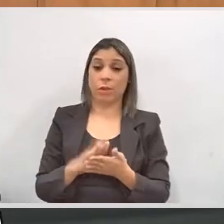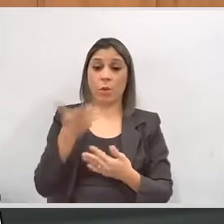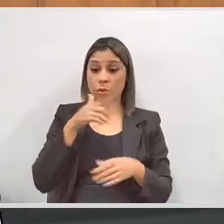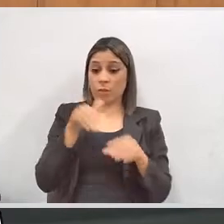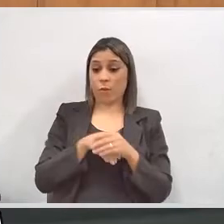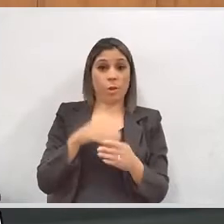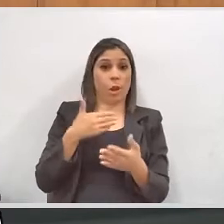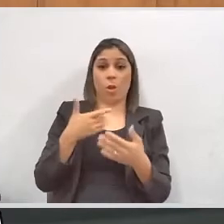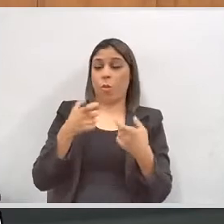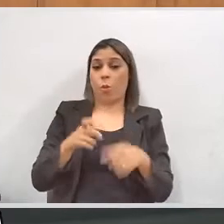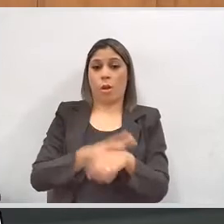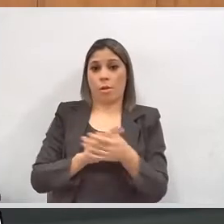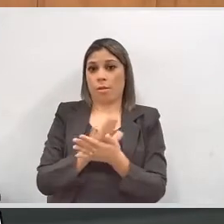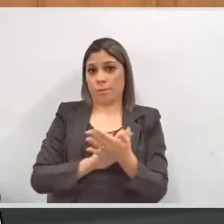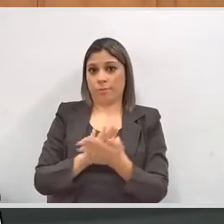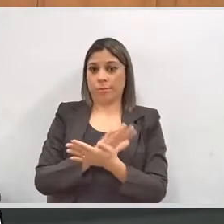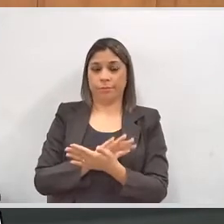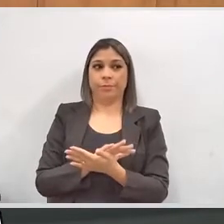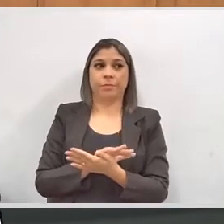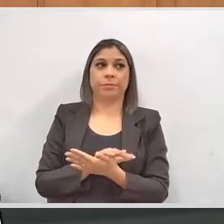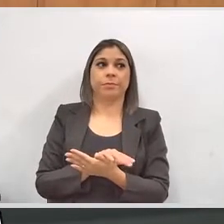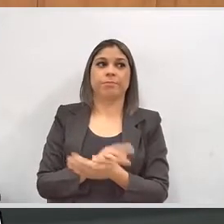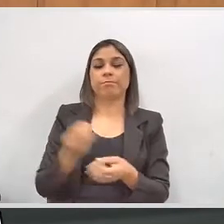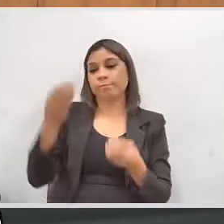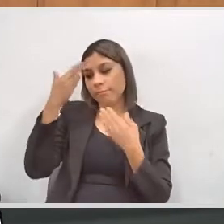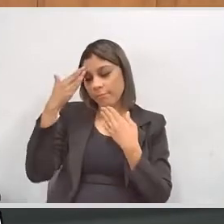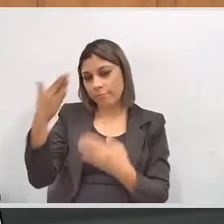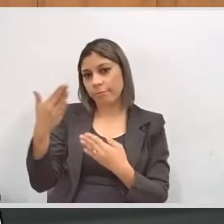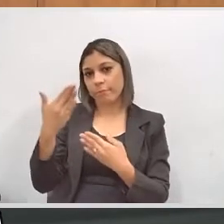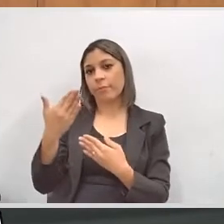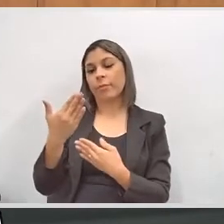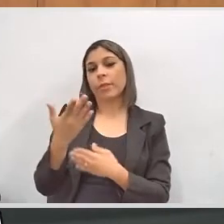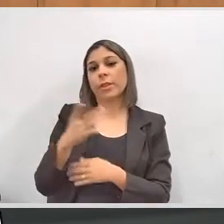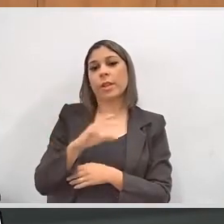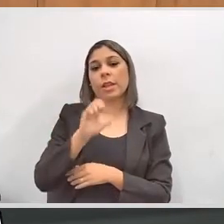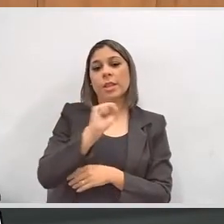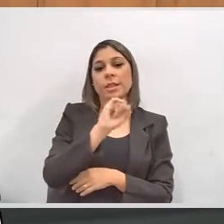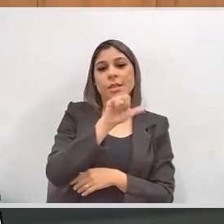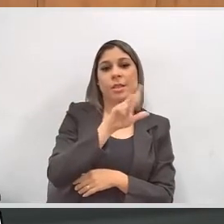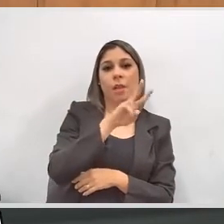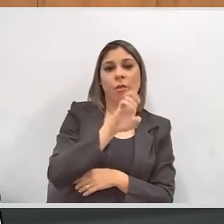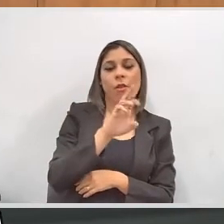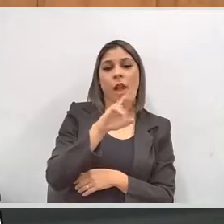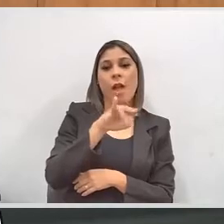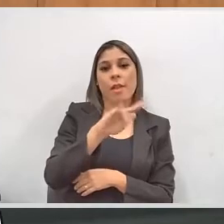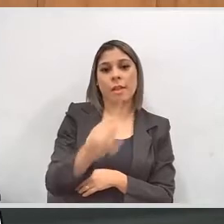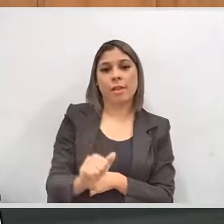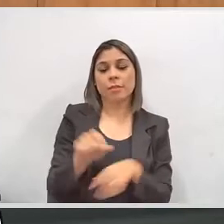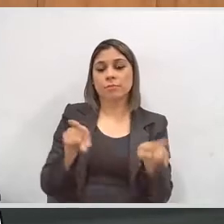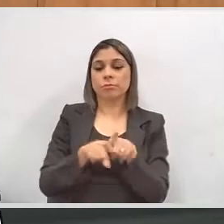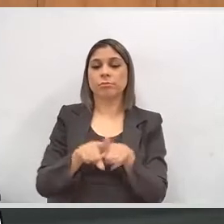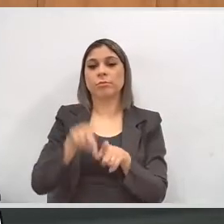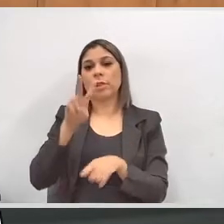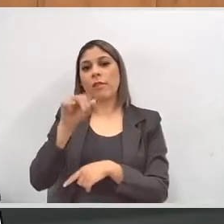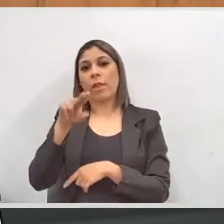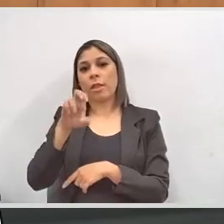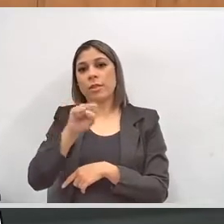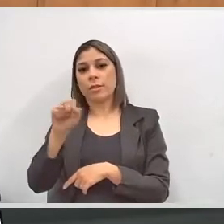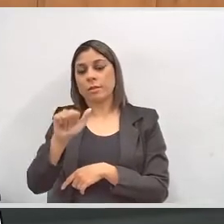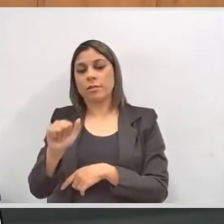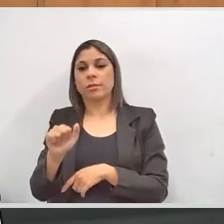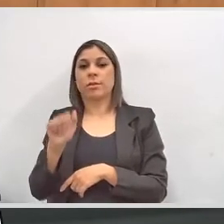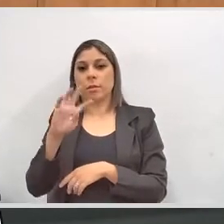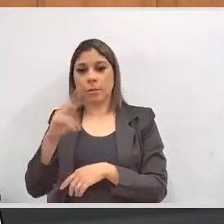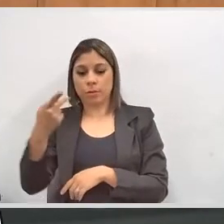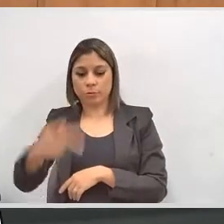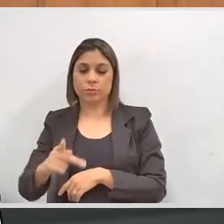sua opção pelo novo local. Perfeito. Eu quero agradecer pelo apelido de Salve Rainha aqui de Belo Horizonte e também a Vanessa de Belo